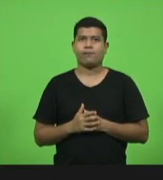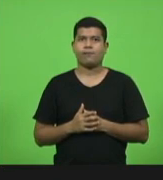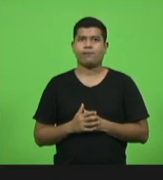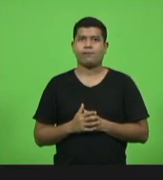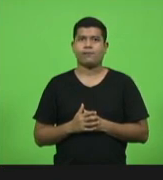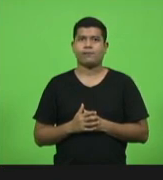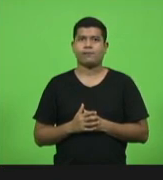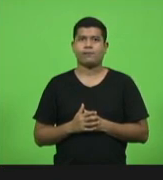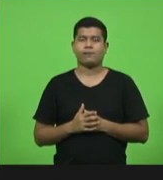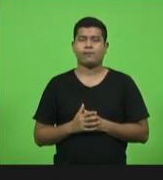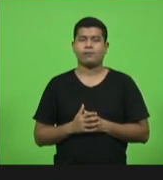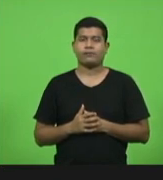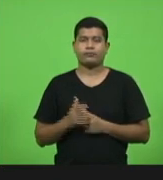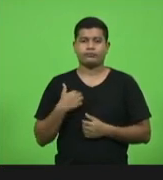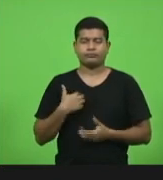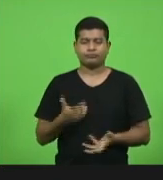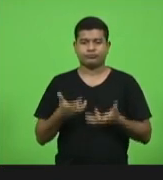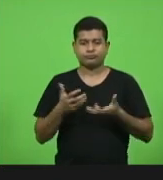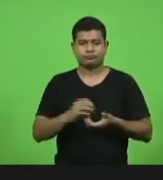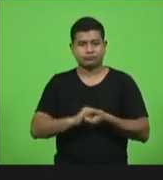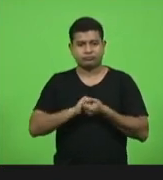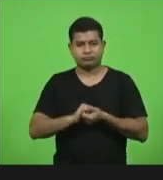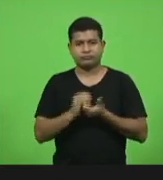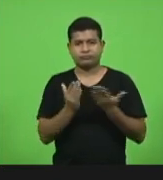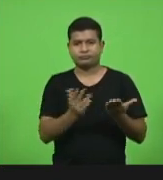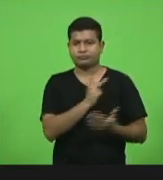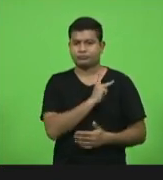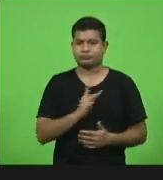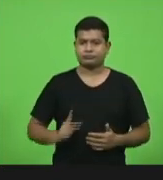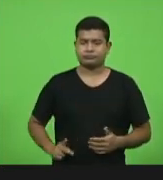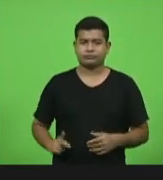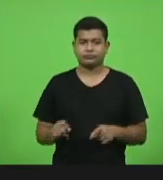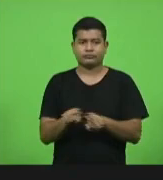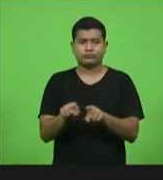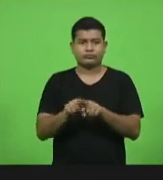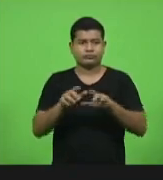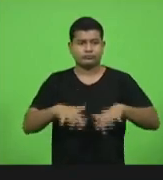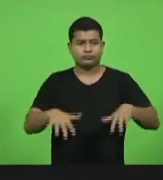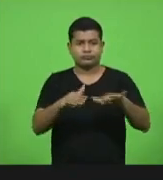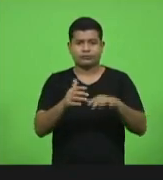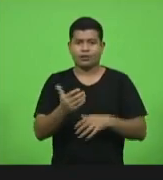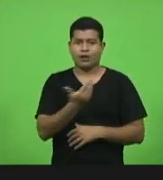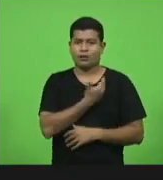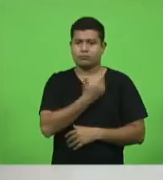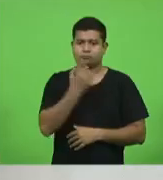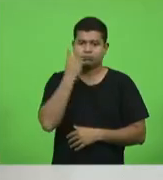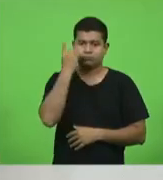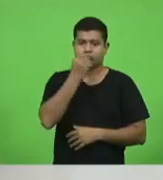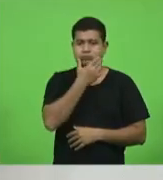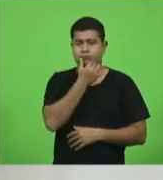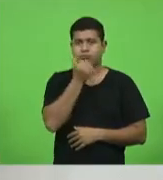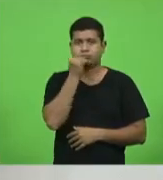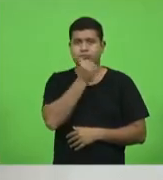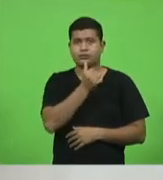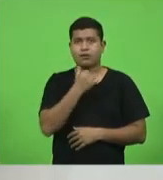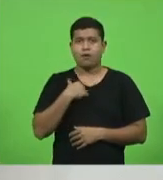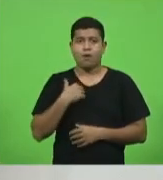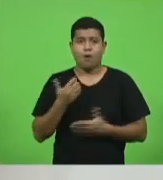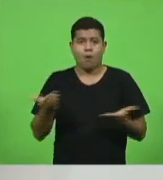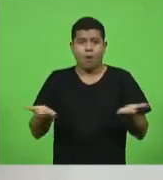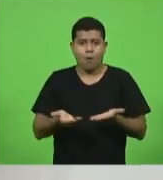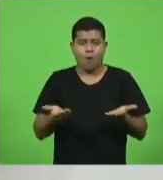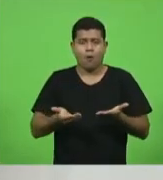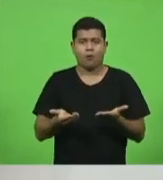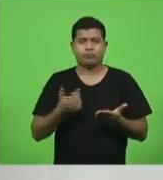Eu quero cumprimentá-lo, presidente, e todos os candidatos. colegas deputados e deputadas. Hoje eu vou falar de vários